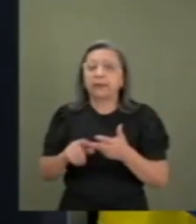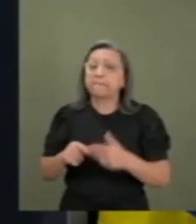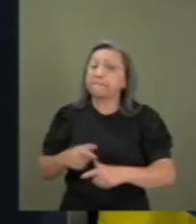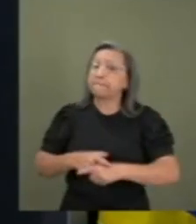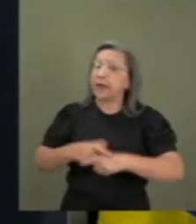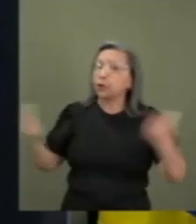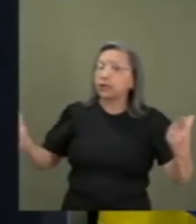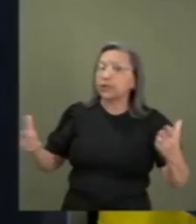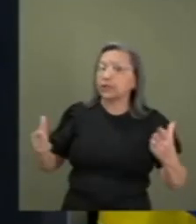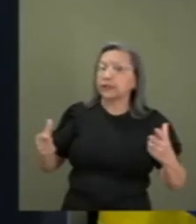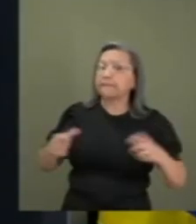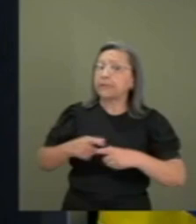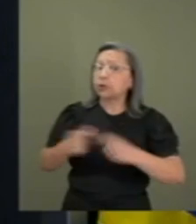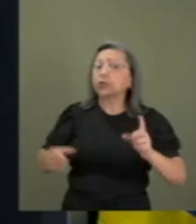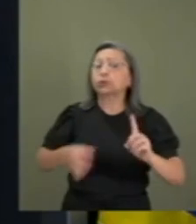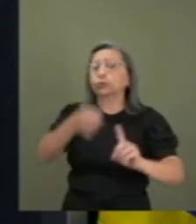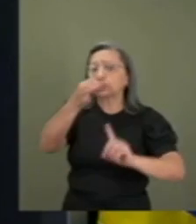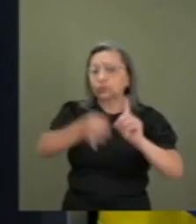juristas brasileiros.